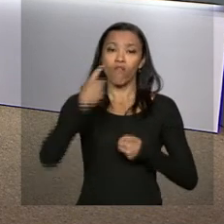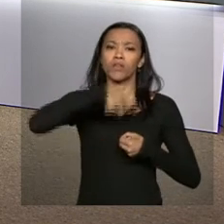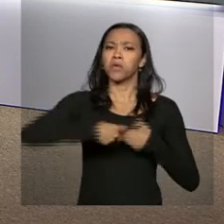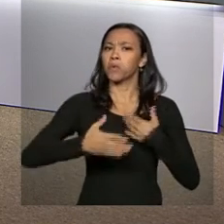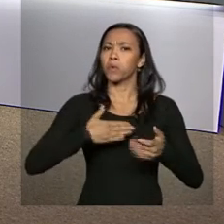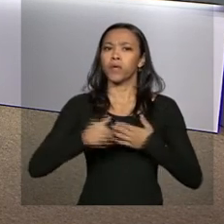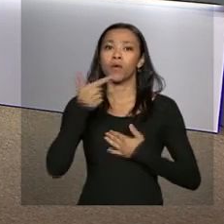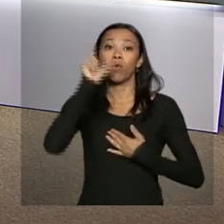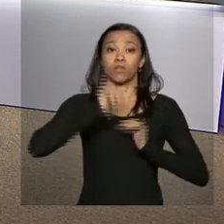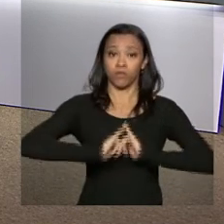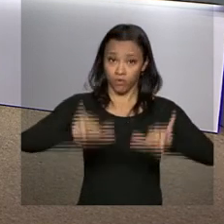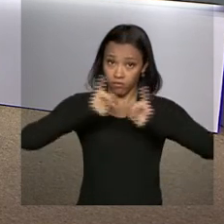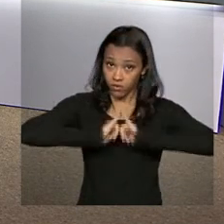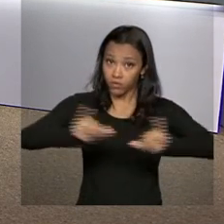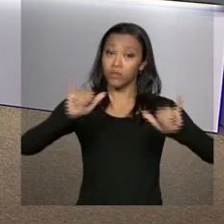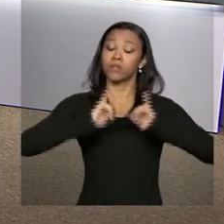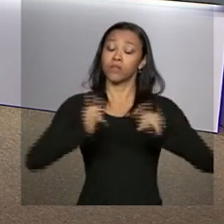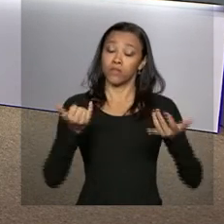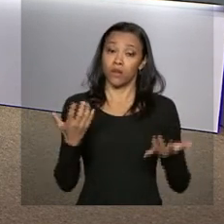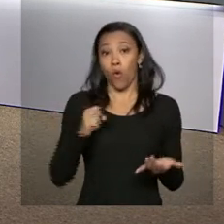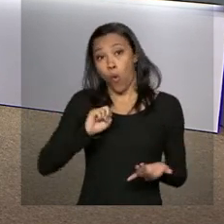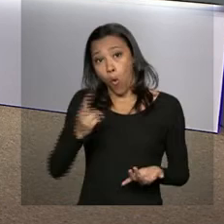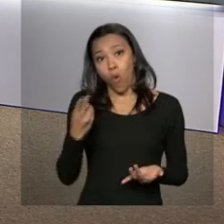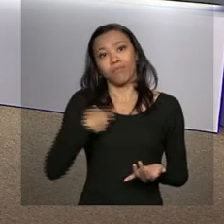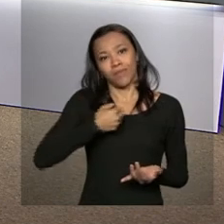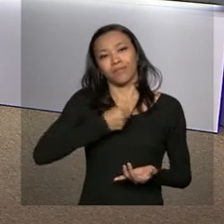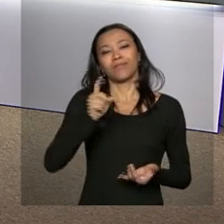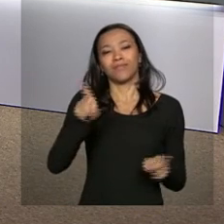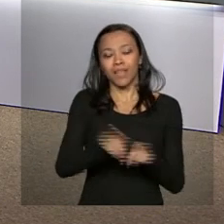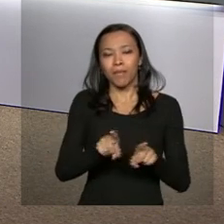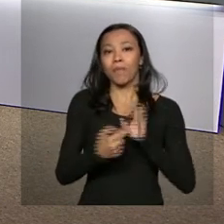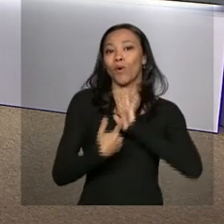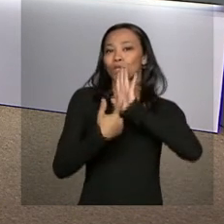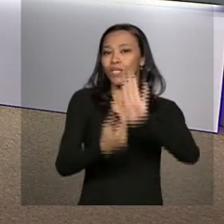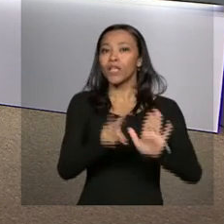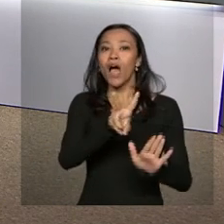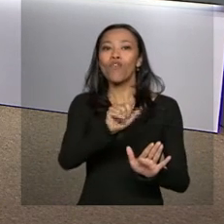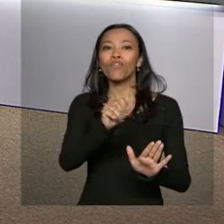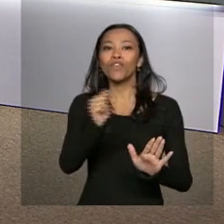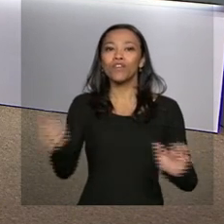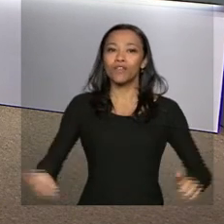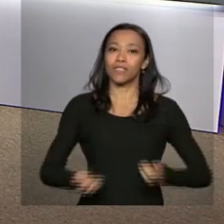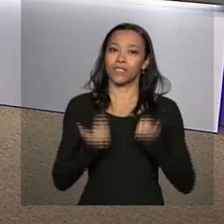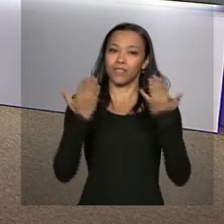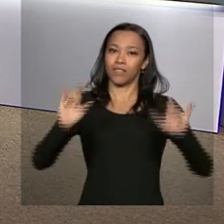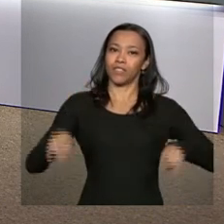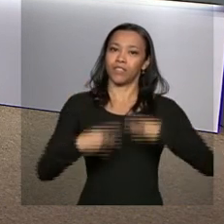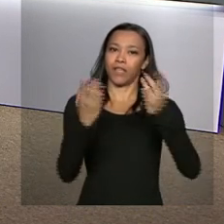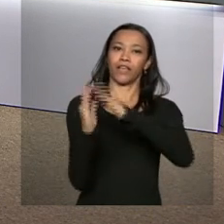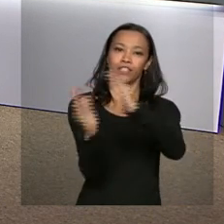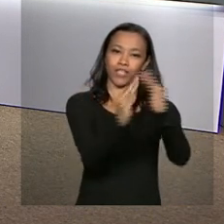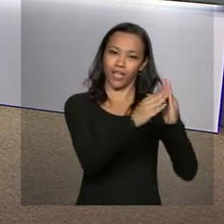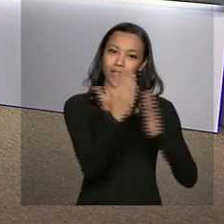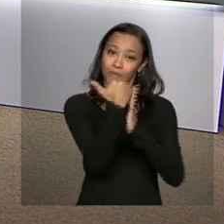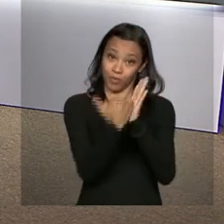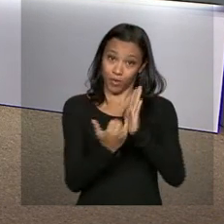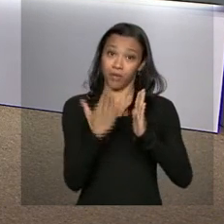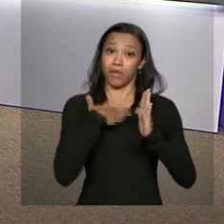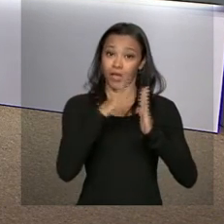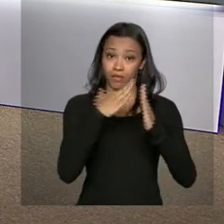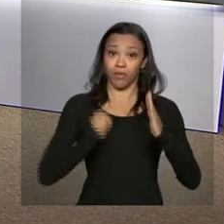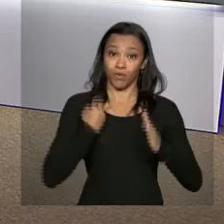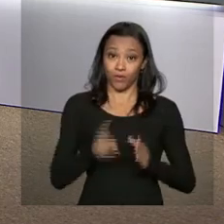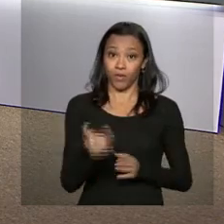voltar a qualquer momento com outras informações ou com a transmissão ao vivo da cerimônia de entrega das residências pelo programa Minha Casa Minha Vida.